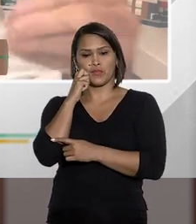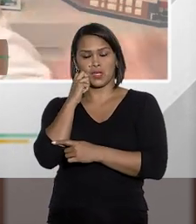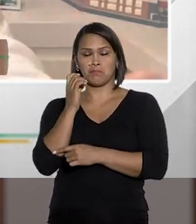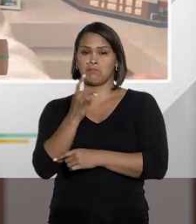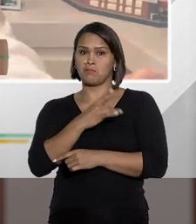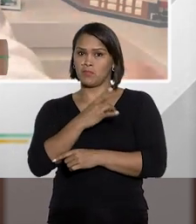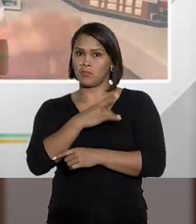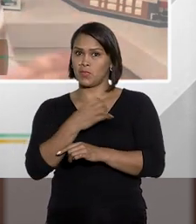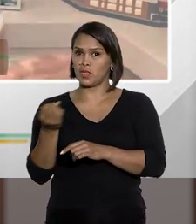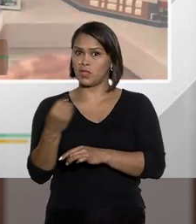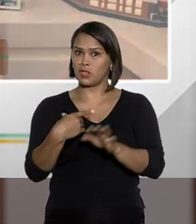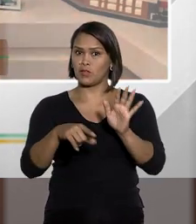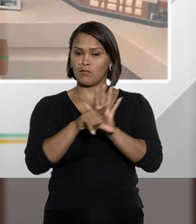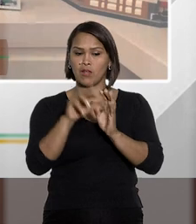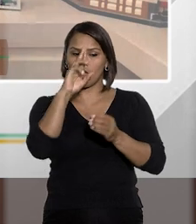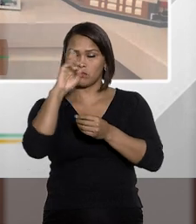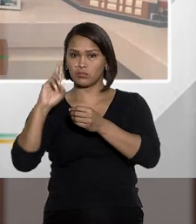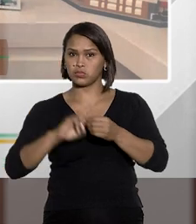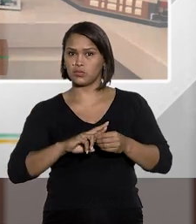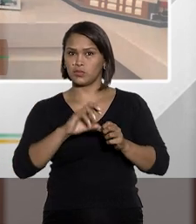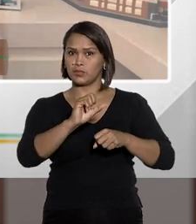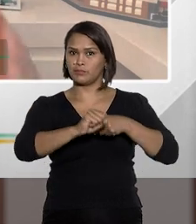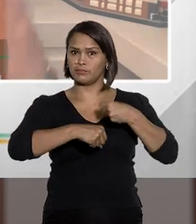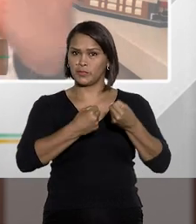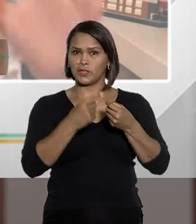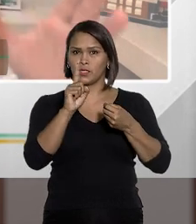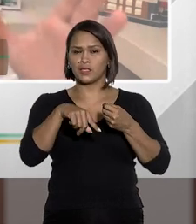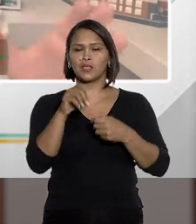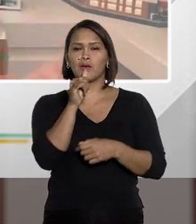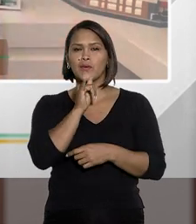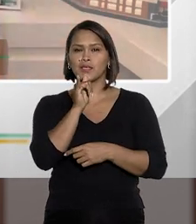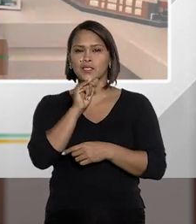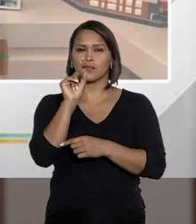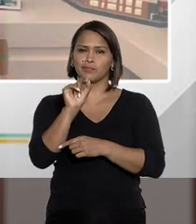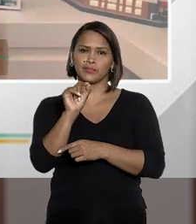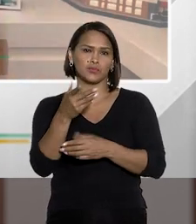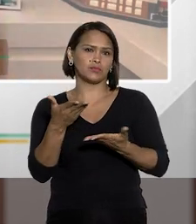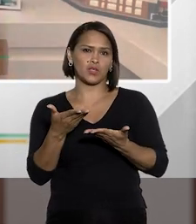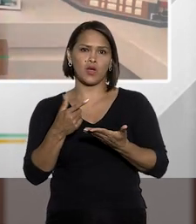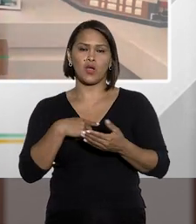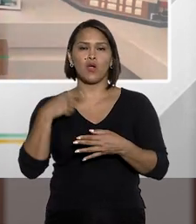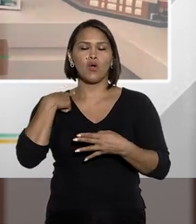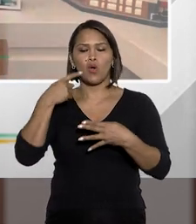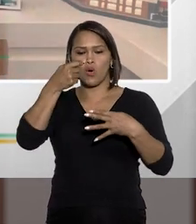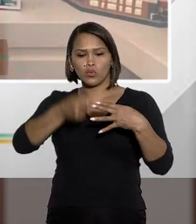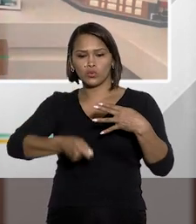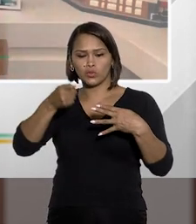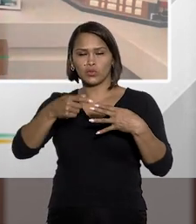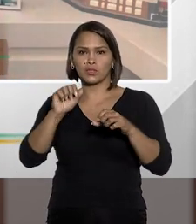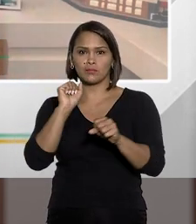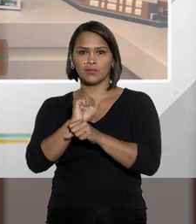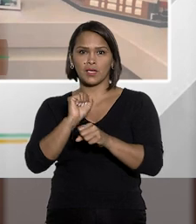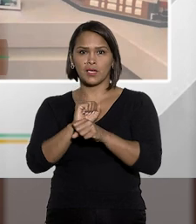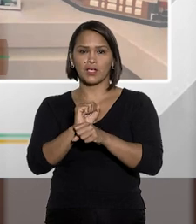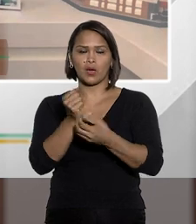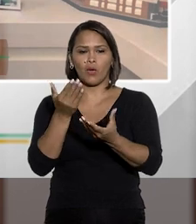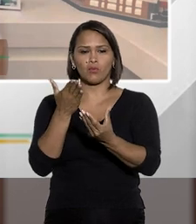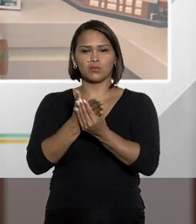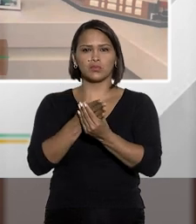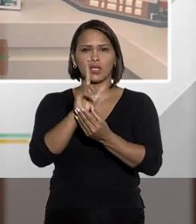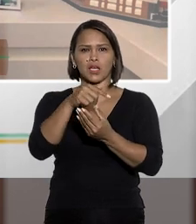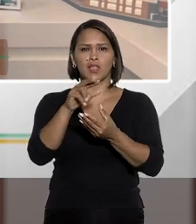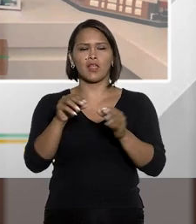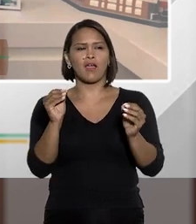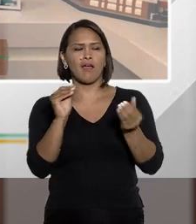receio da nova lei de abuso de autoridade. Então, assim, para dar um exemplo, Fátima, o juiz deixou de